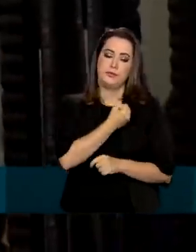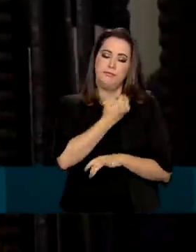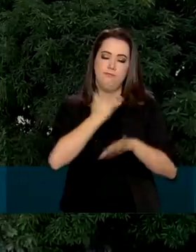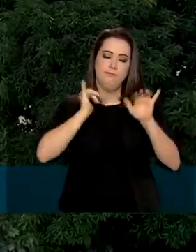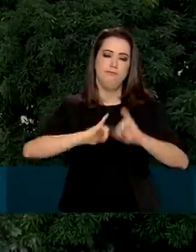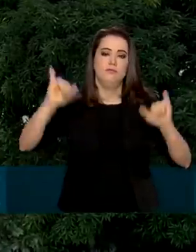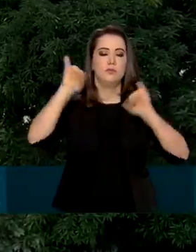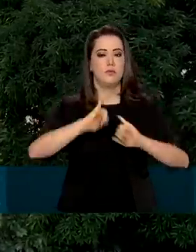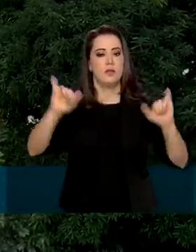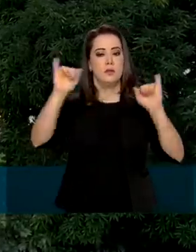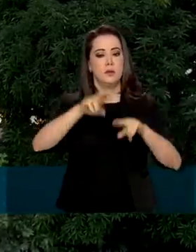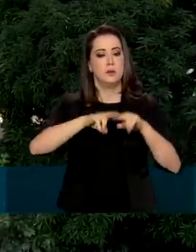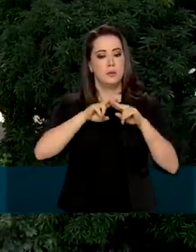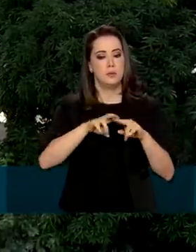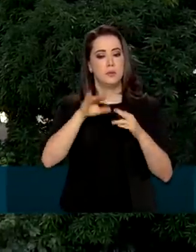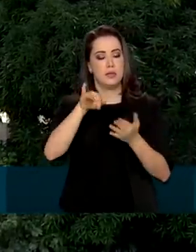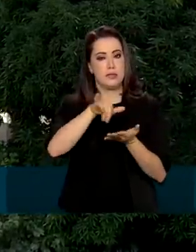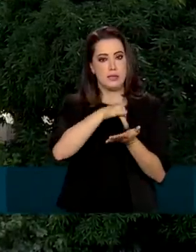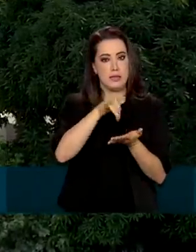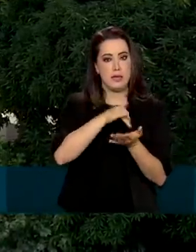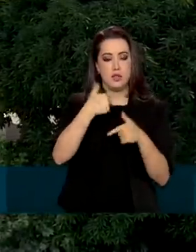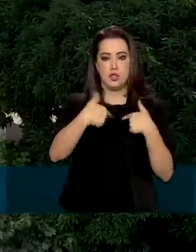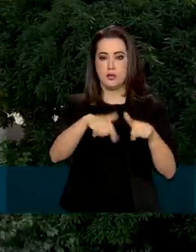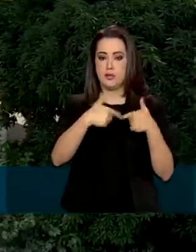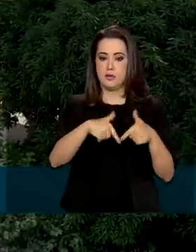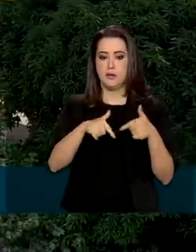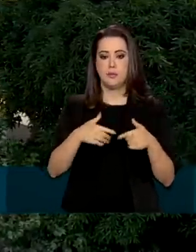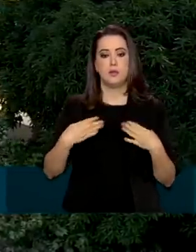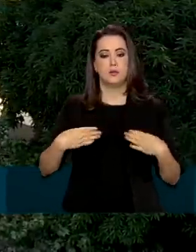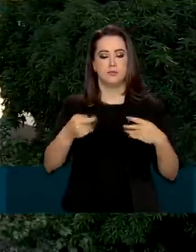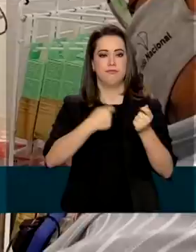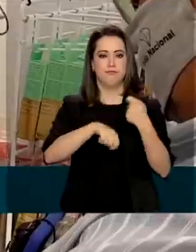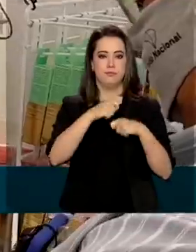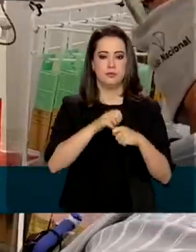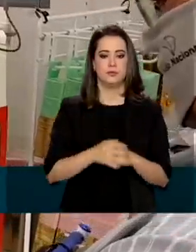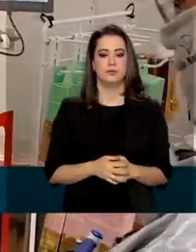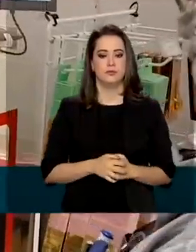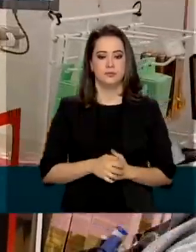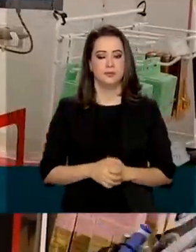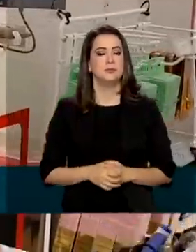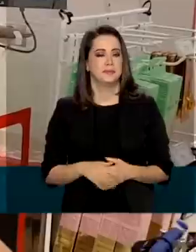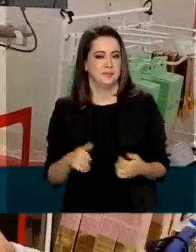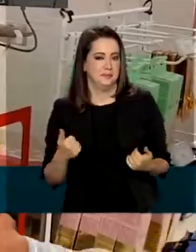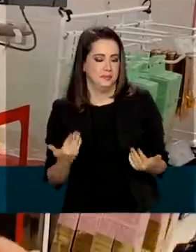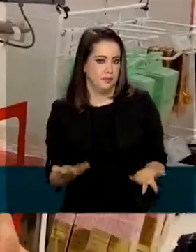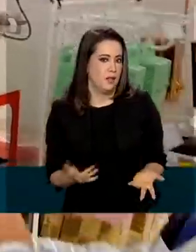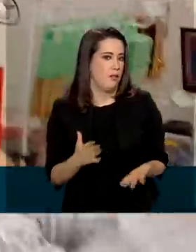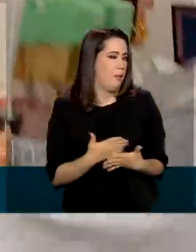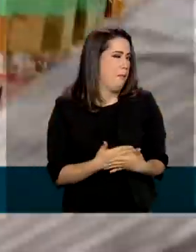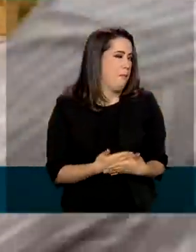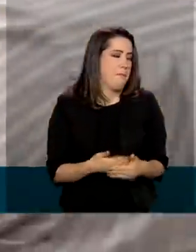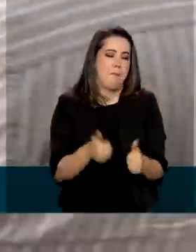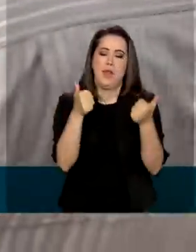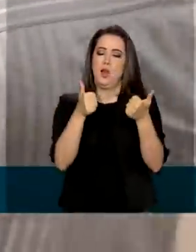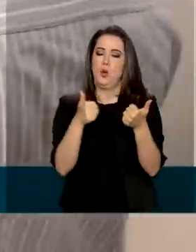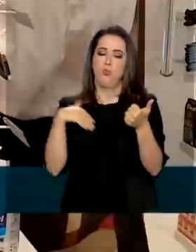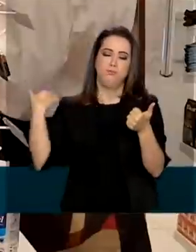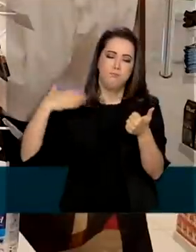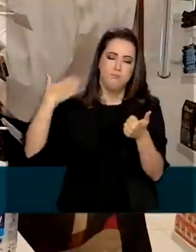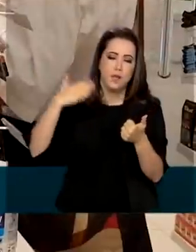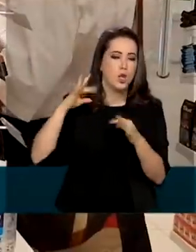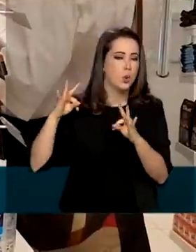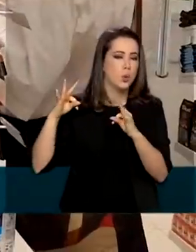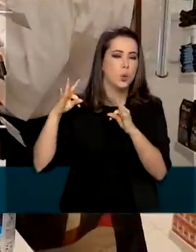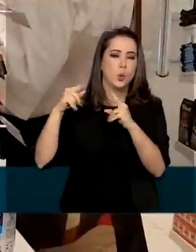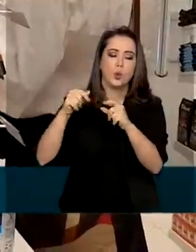divulgados pela Secretaria de Trabalho do Ministério da Economia. Além de ser o melhor resultado entre